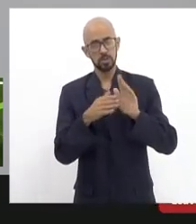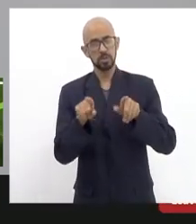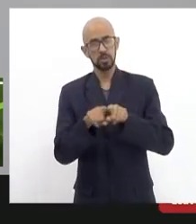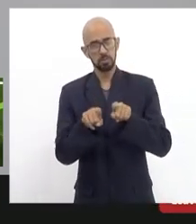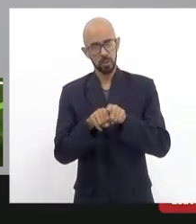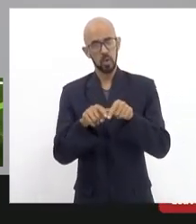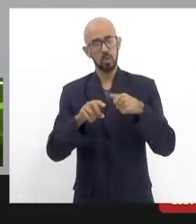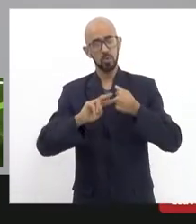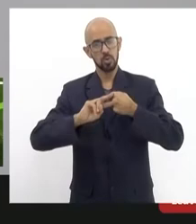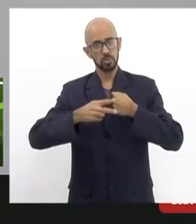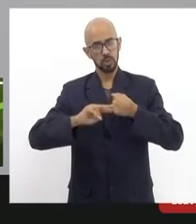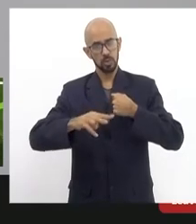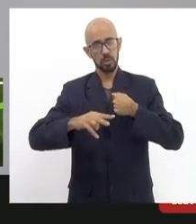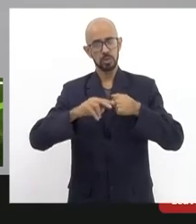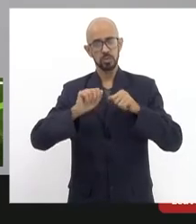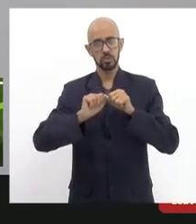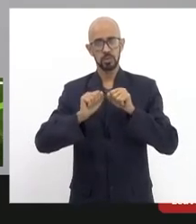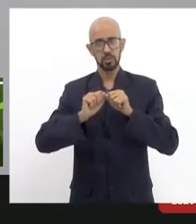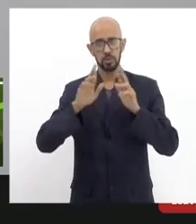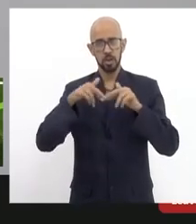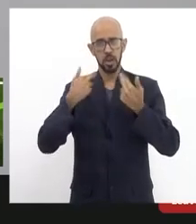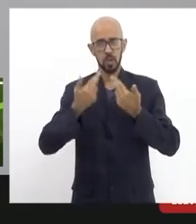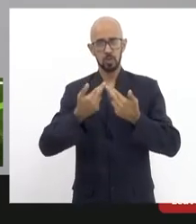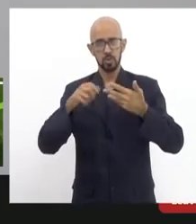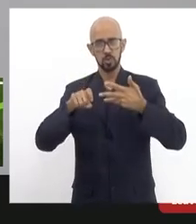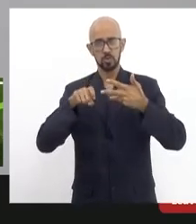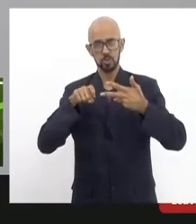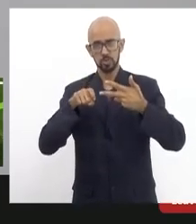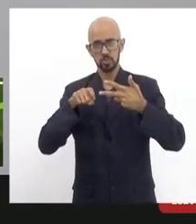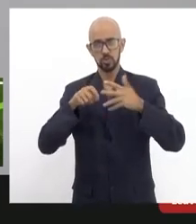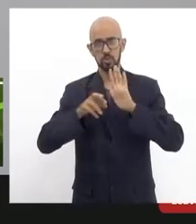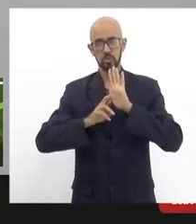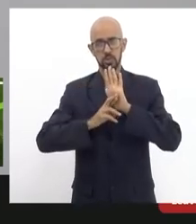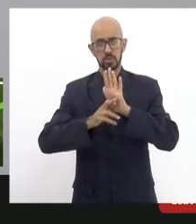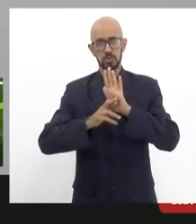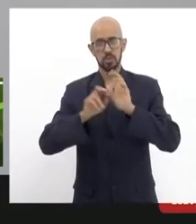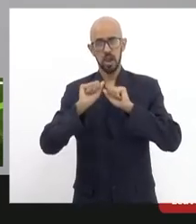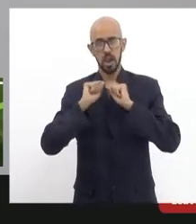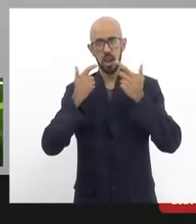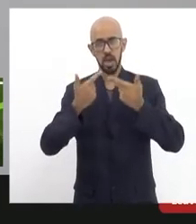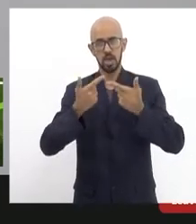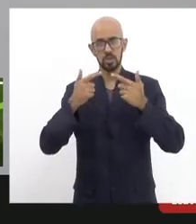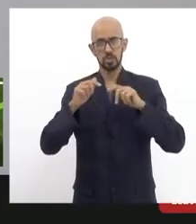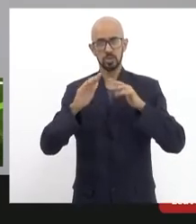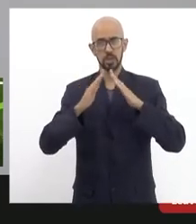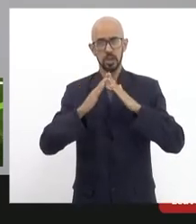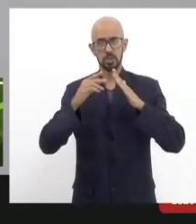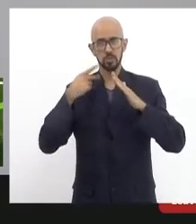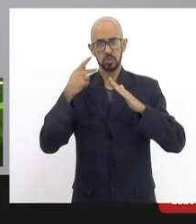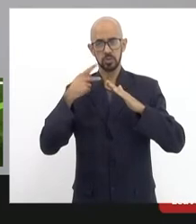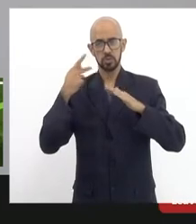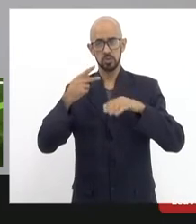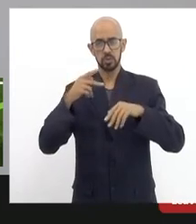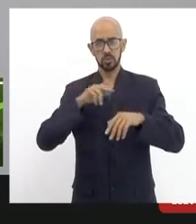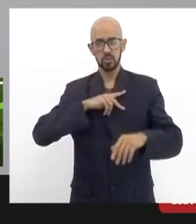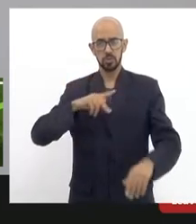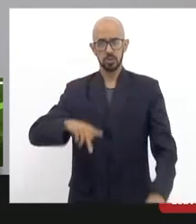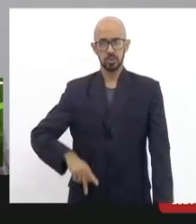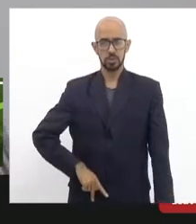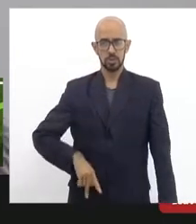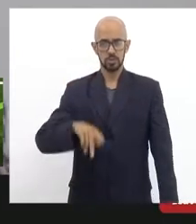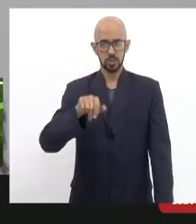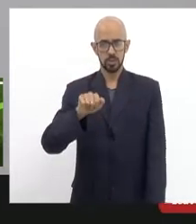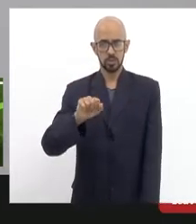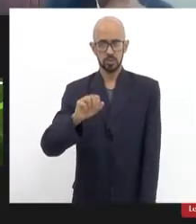a gente possa ter uma reunião executiva com representação da LERD da Câmara da Amaste com o presidente Caxilho e sua equipe então fico por